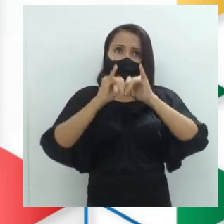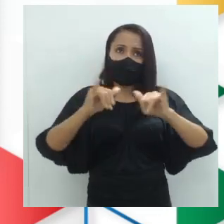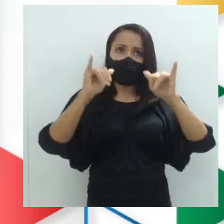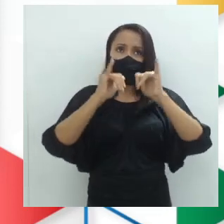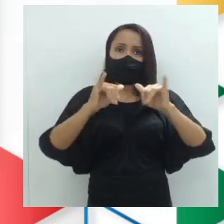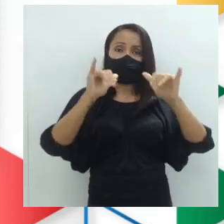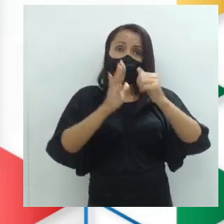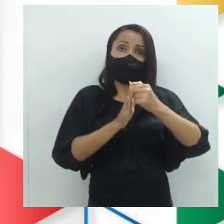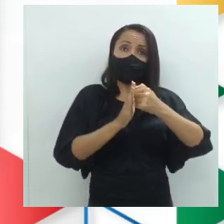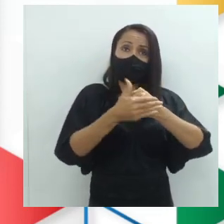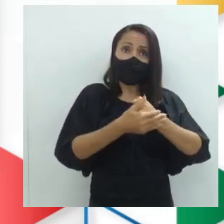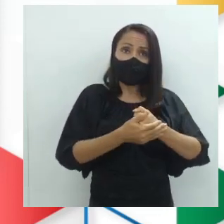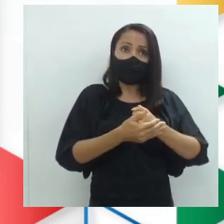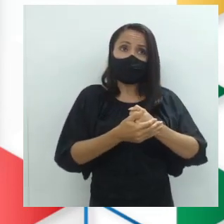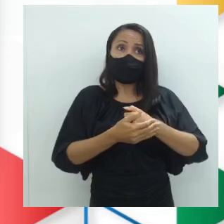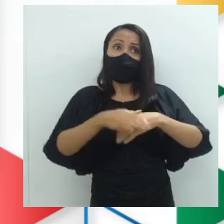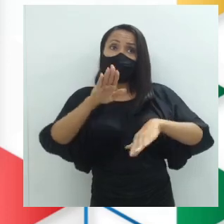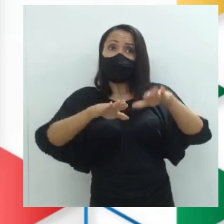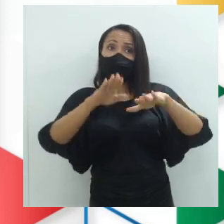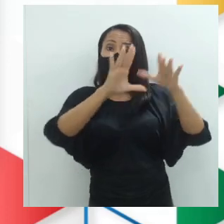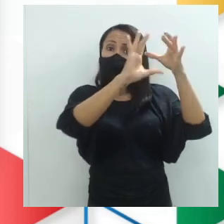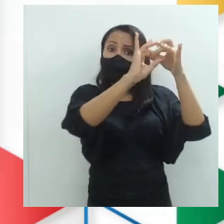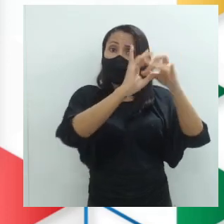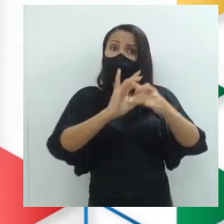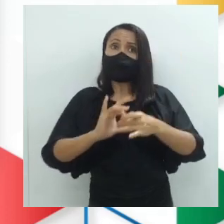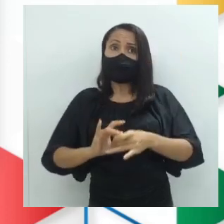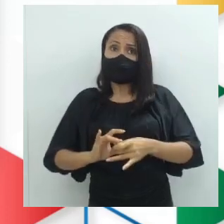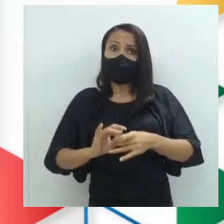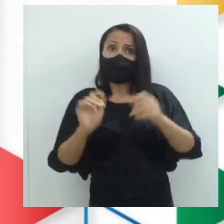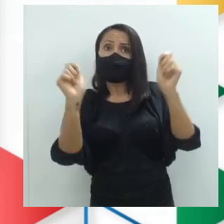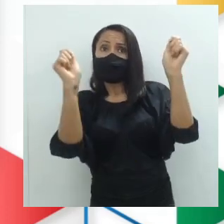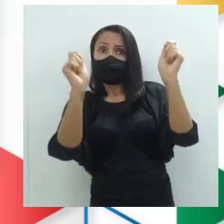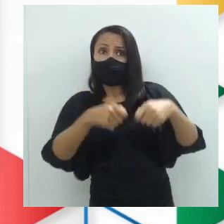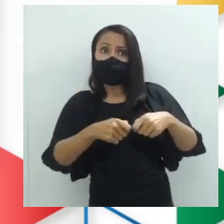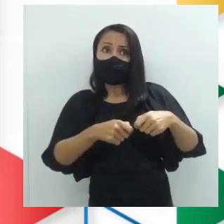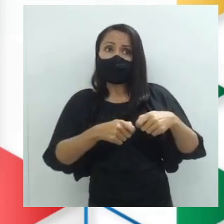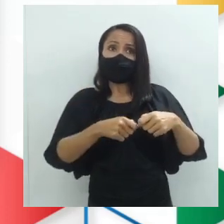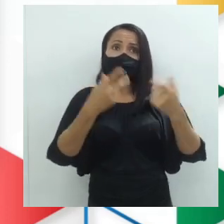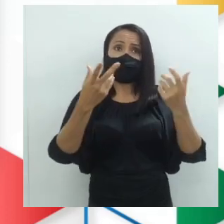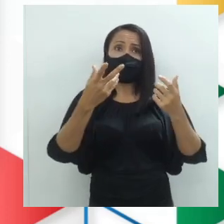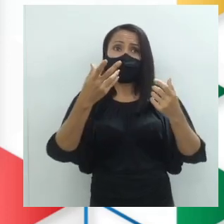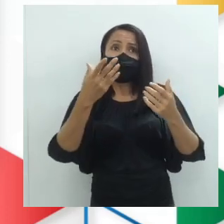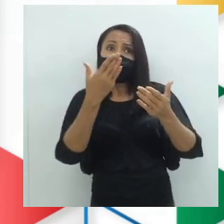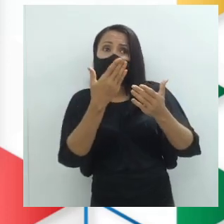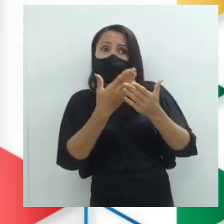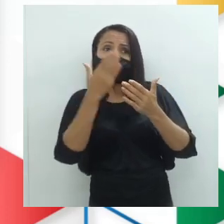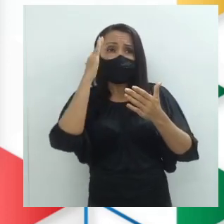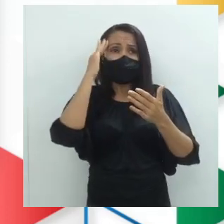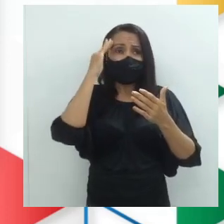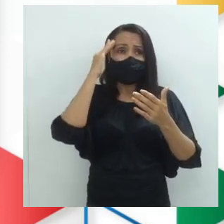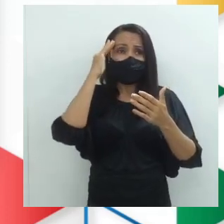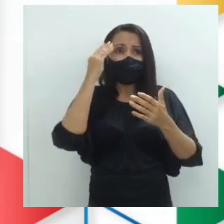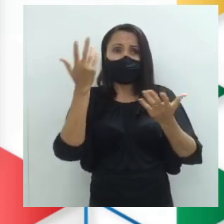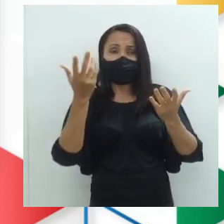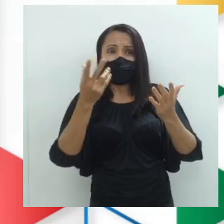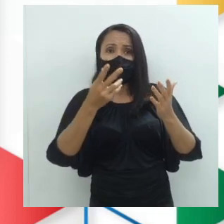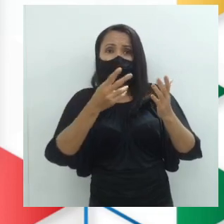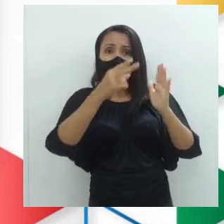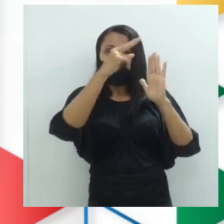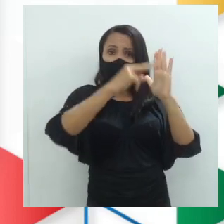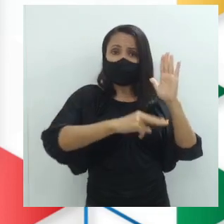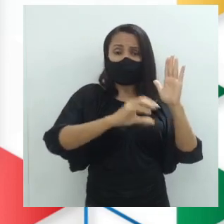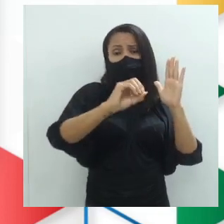subentendidas vão depender do contexto ou capacidade de interpretação do leitor ou do ouvinte.